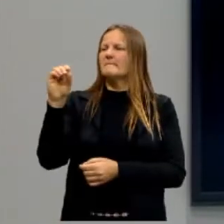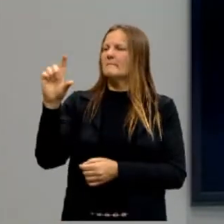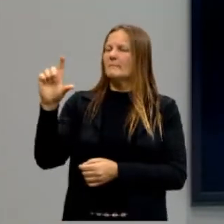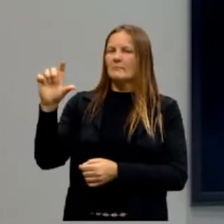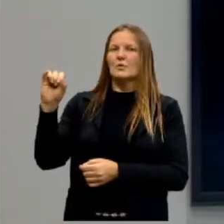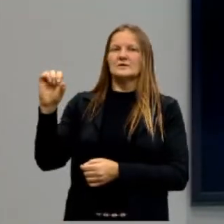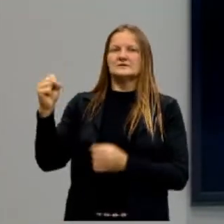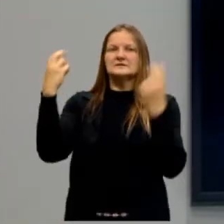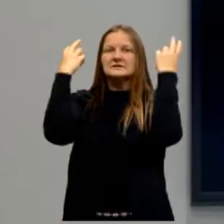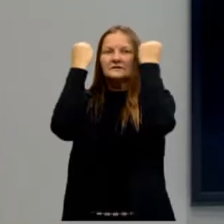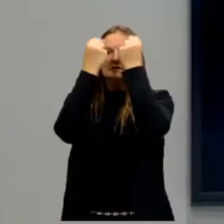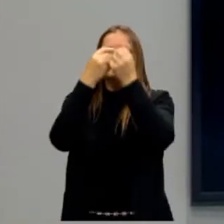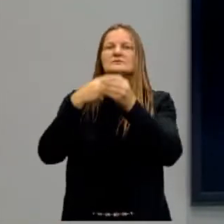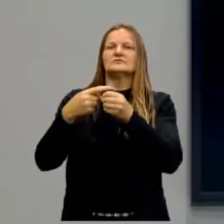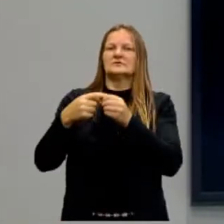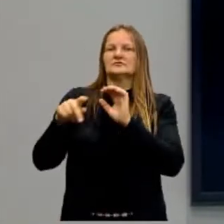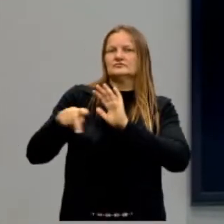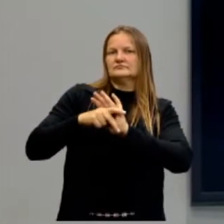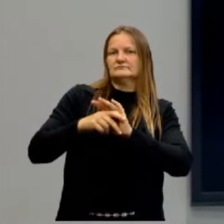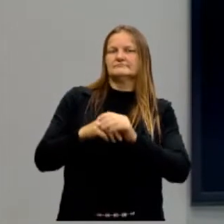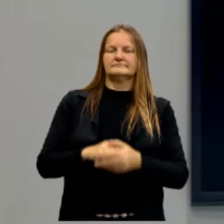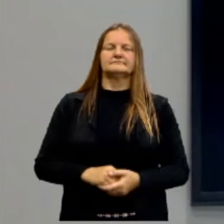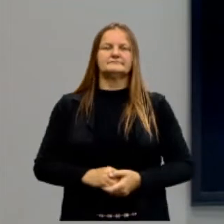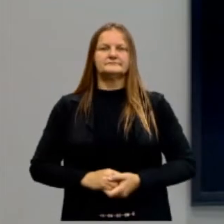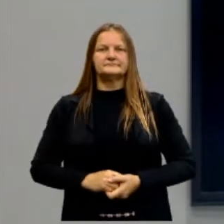para os gregos era a própria cidade em que viviam.